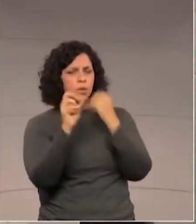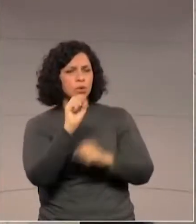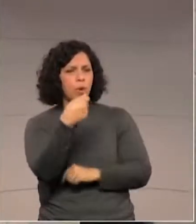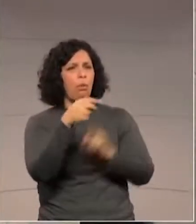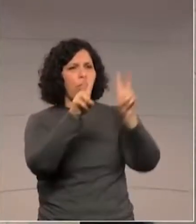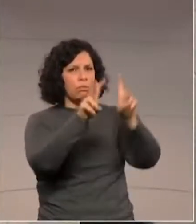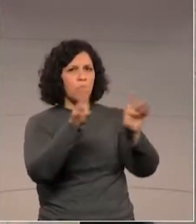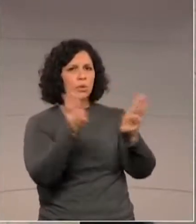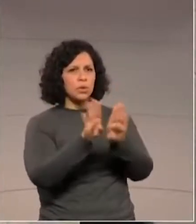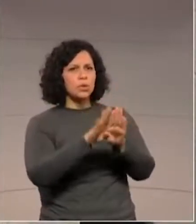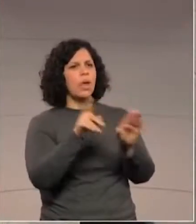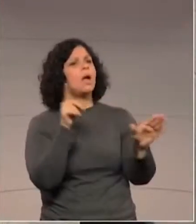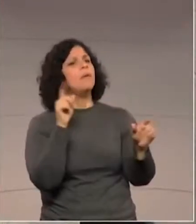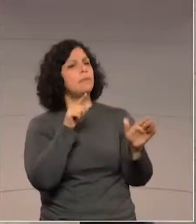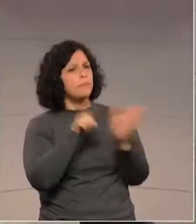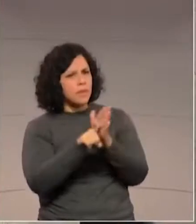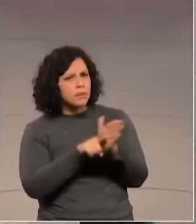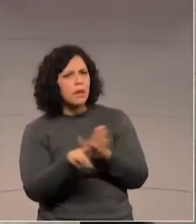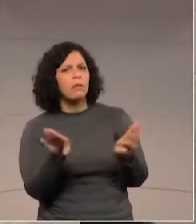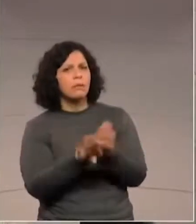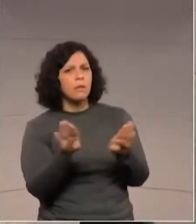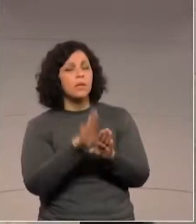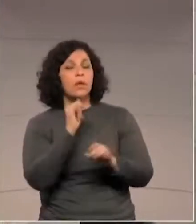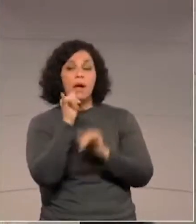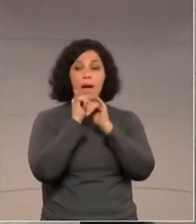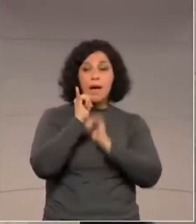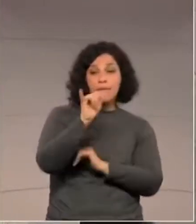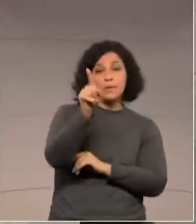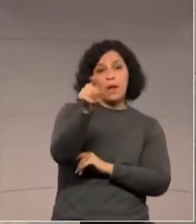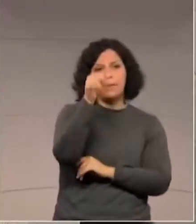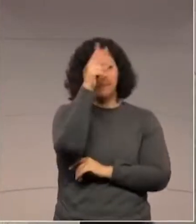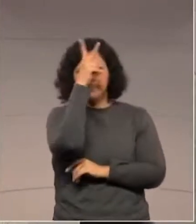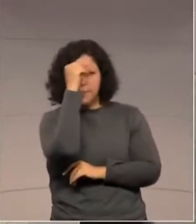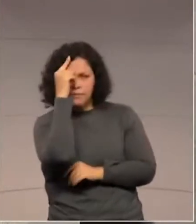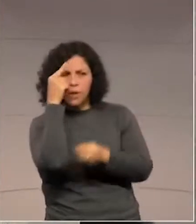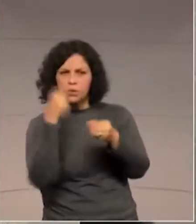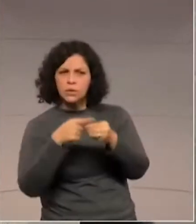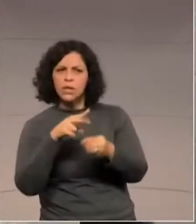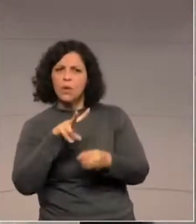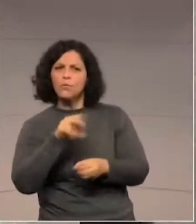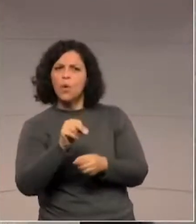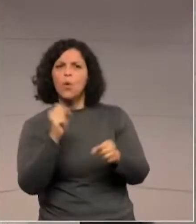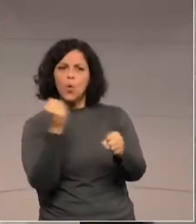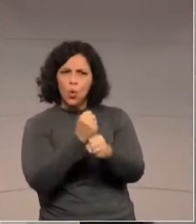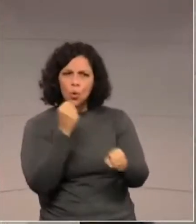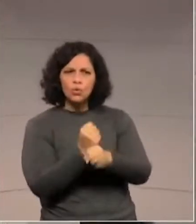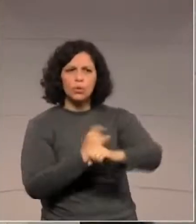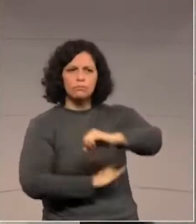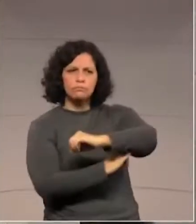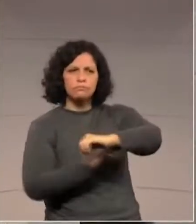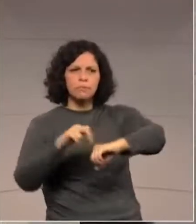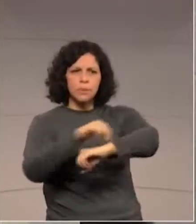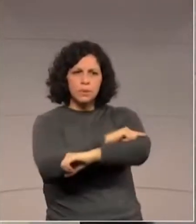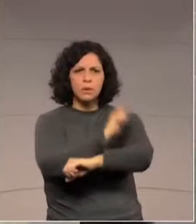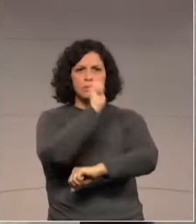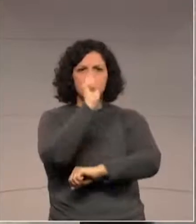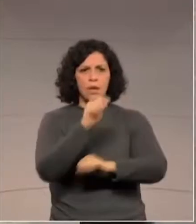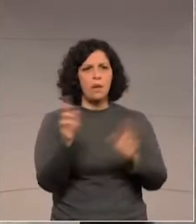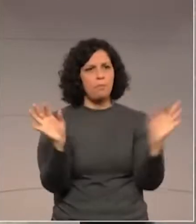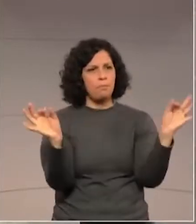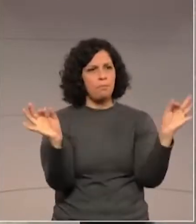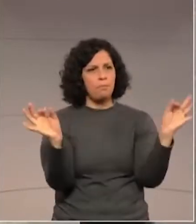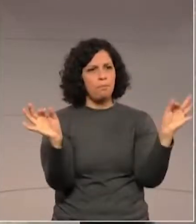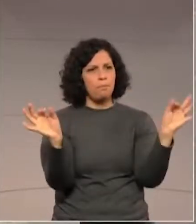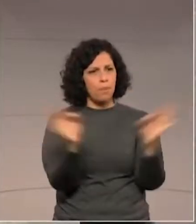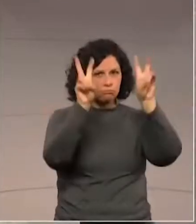já levantei a informação e já comuniquei ao prefeito que eu vou construir a passarela. Fecha